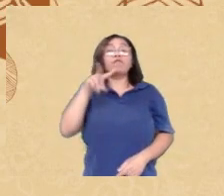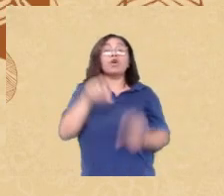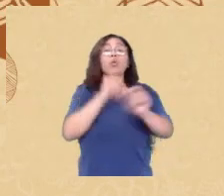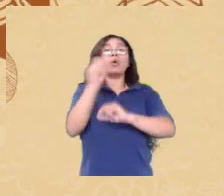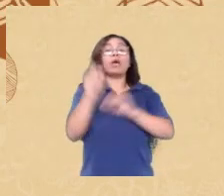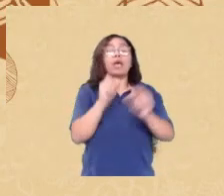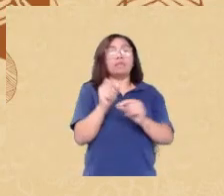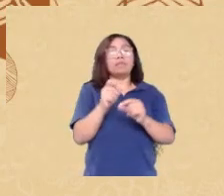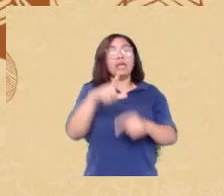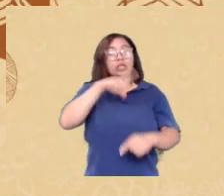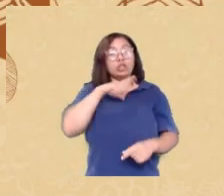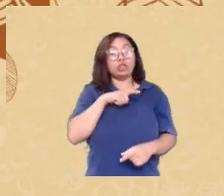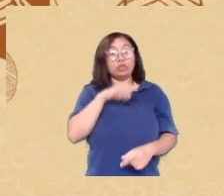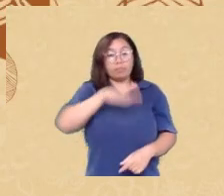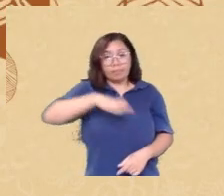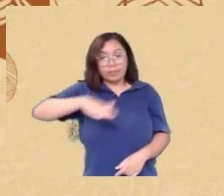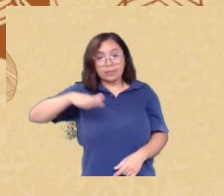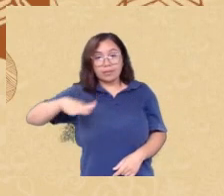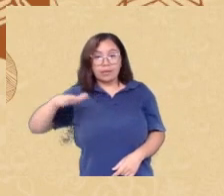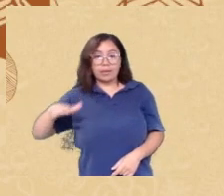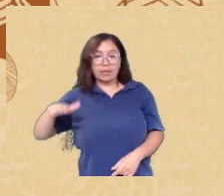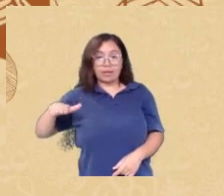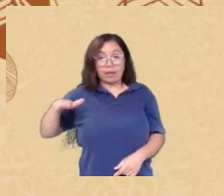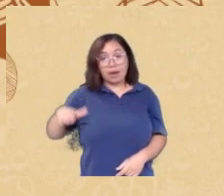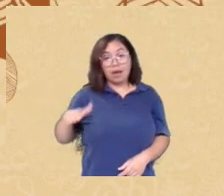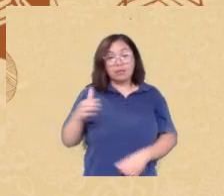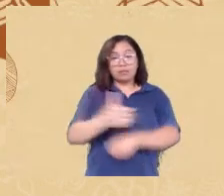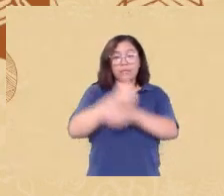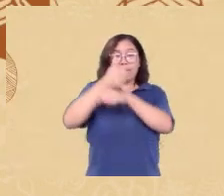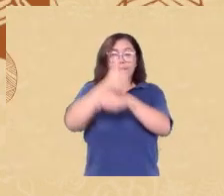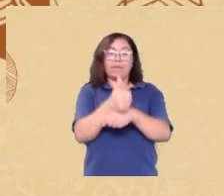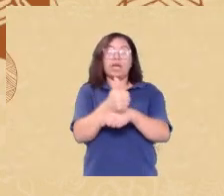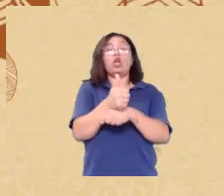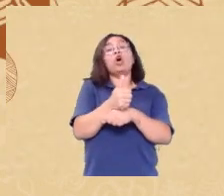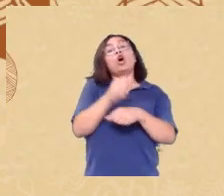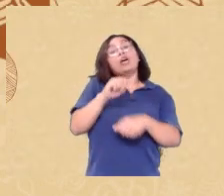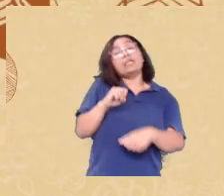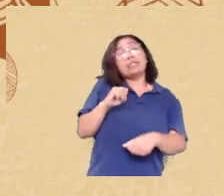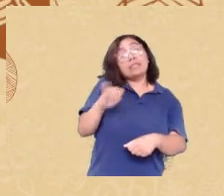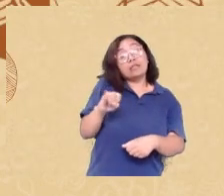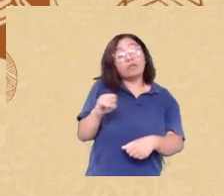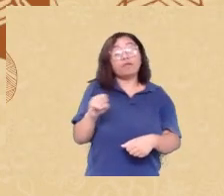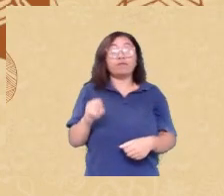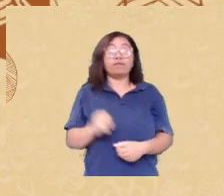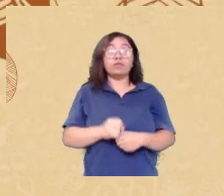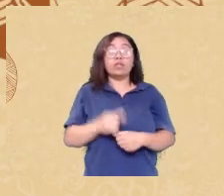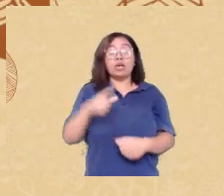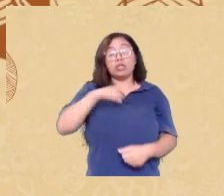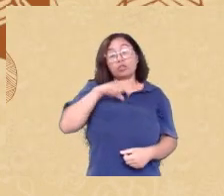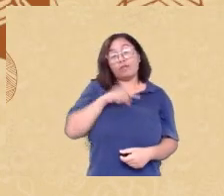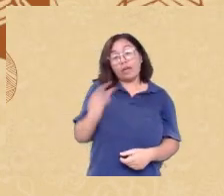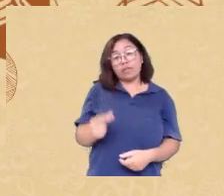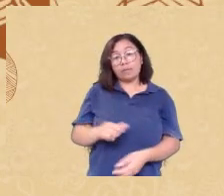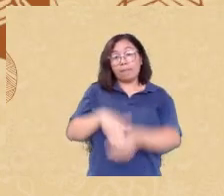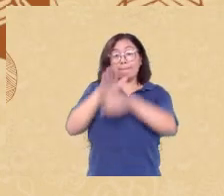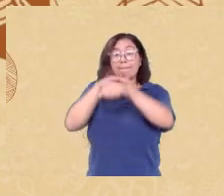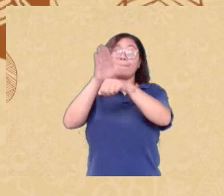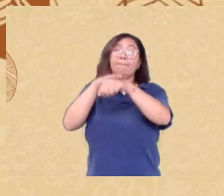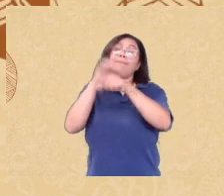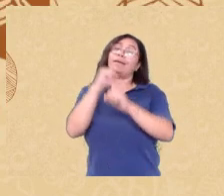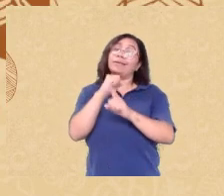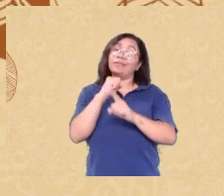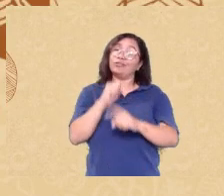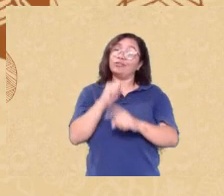com relação a que quartil o desempenho da criança estava identificado então deixando claro que o nível socioeconômico é uma das